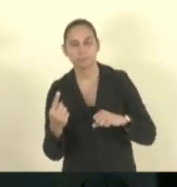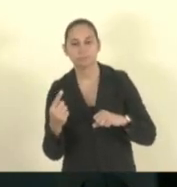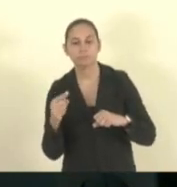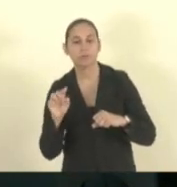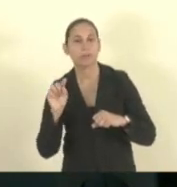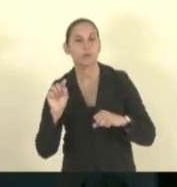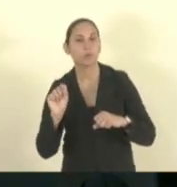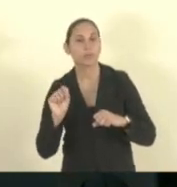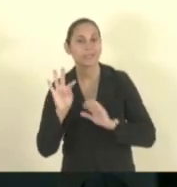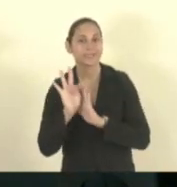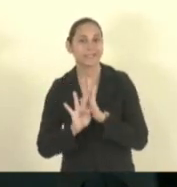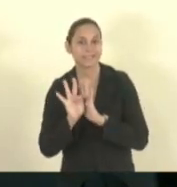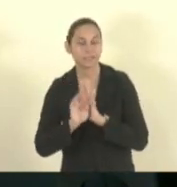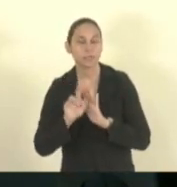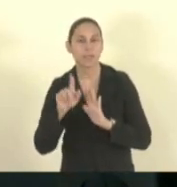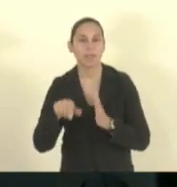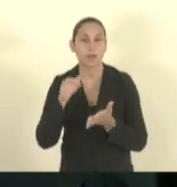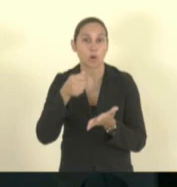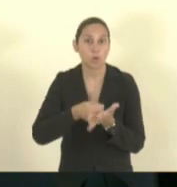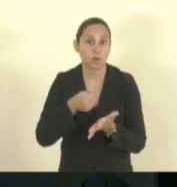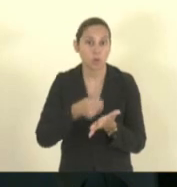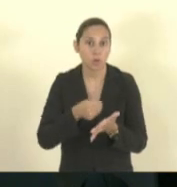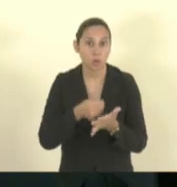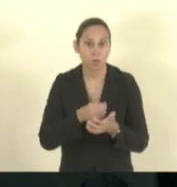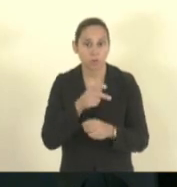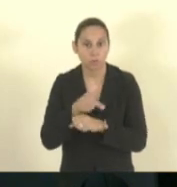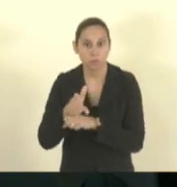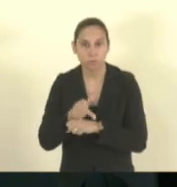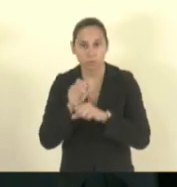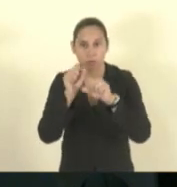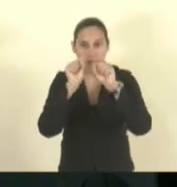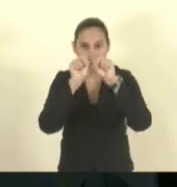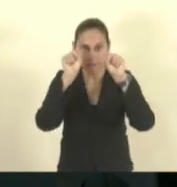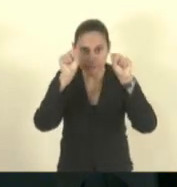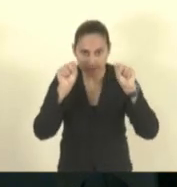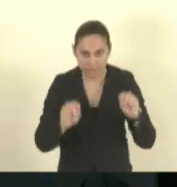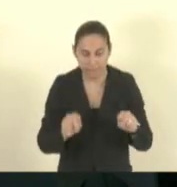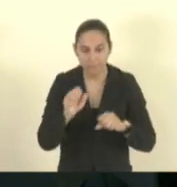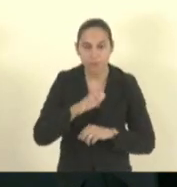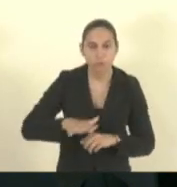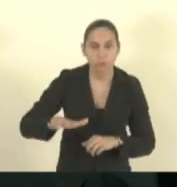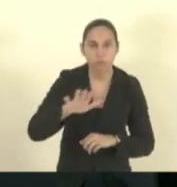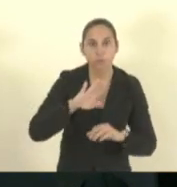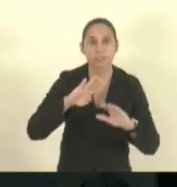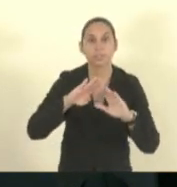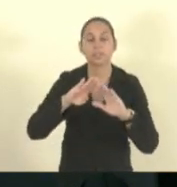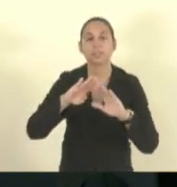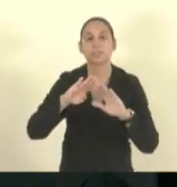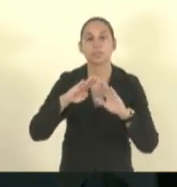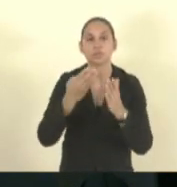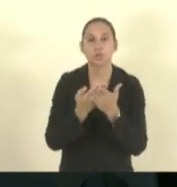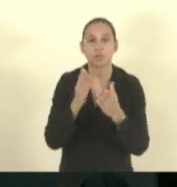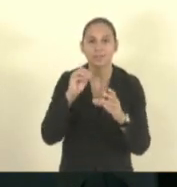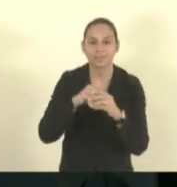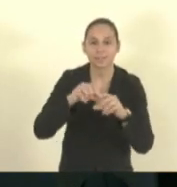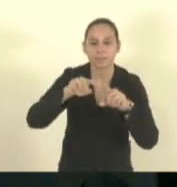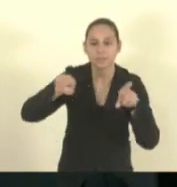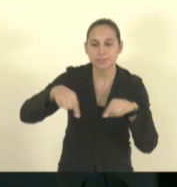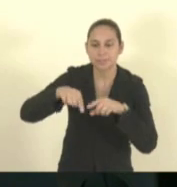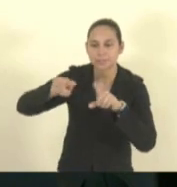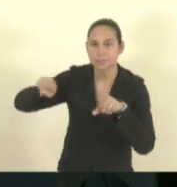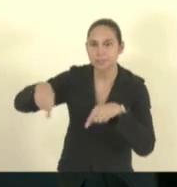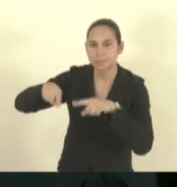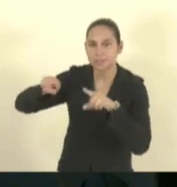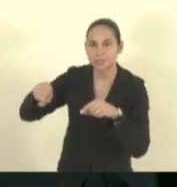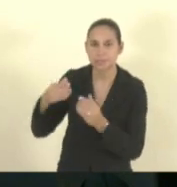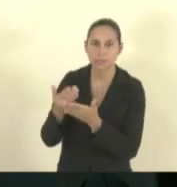redação. É obrigatória a instalação de sistema de monitoramento eletrônico em todas as salas de aula, onde há circulação de pessoas, nas escolas